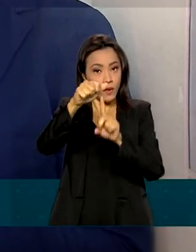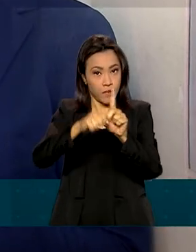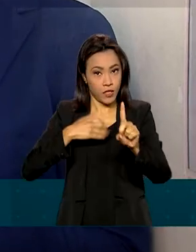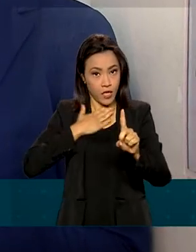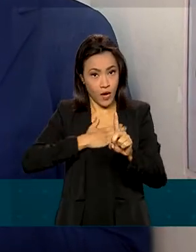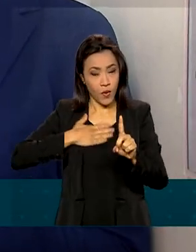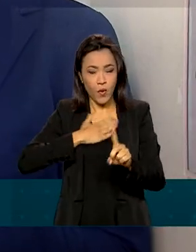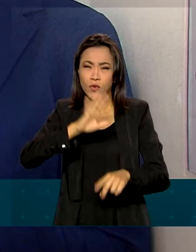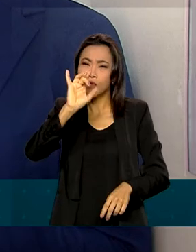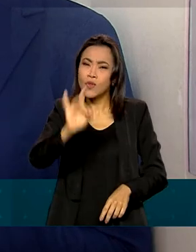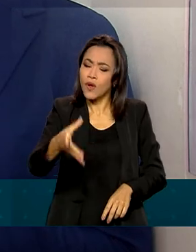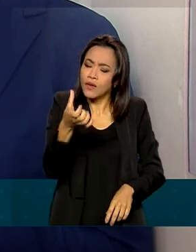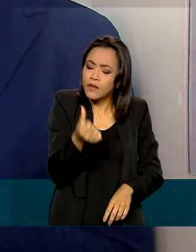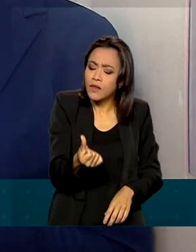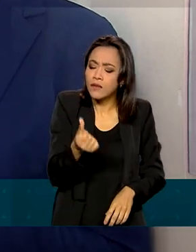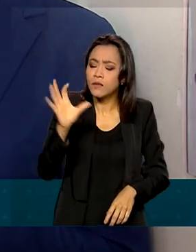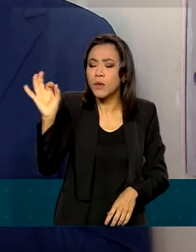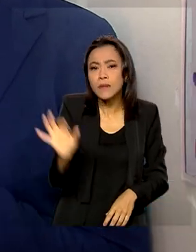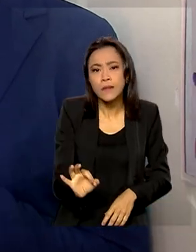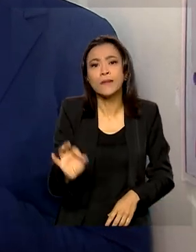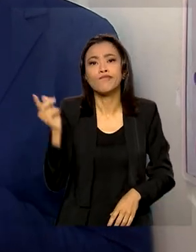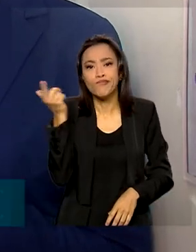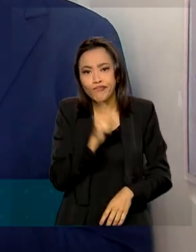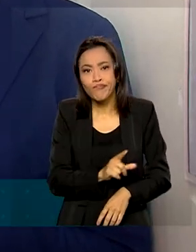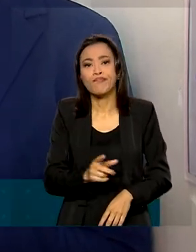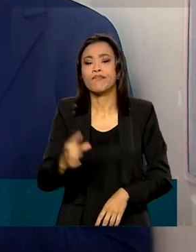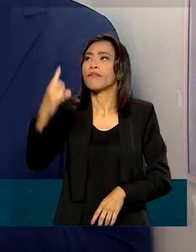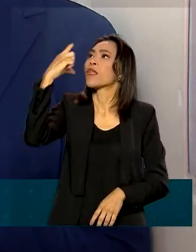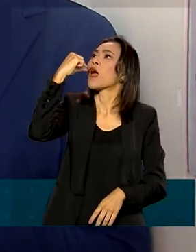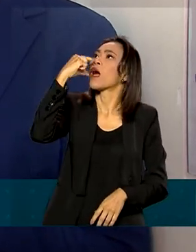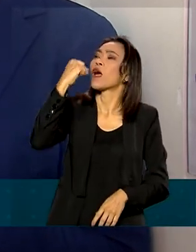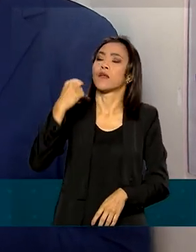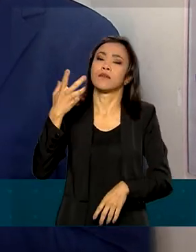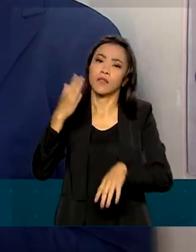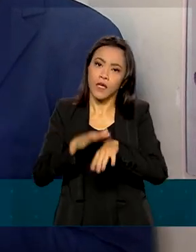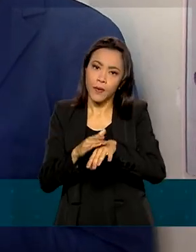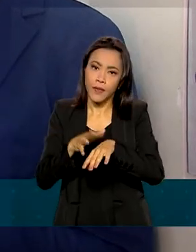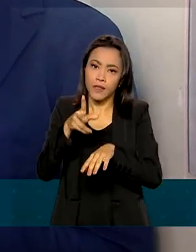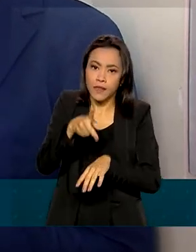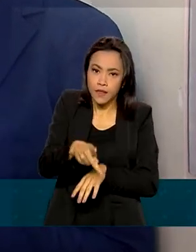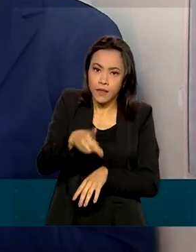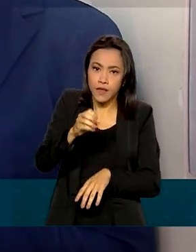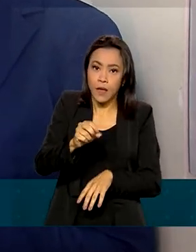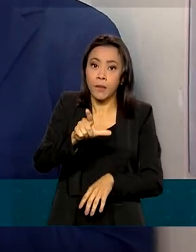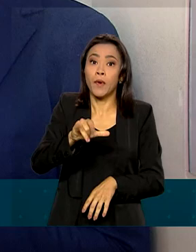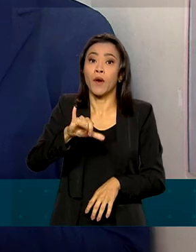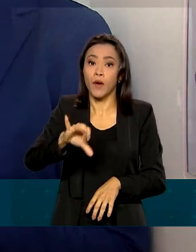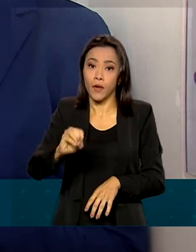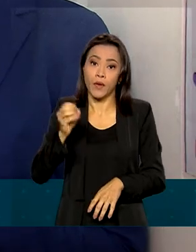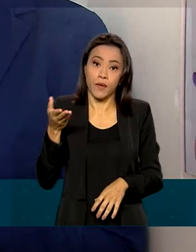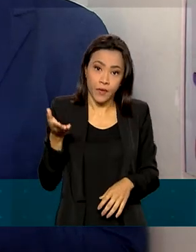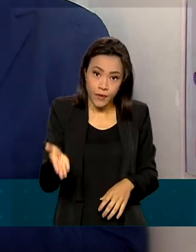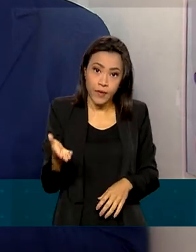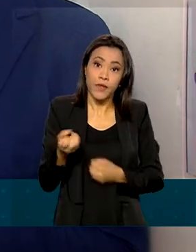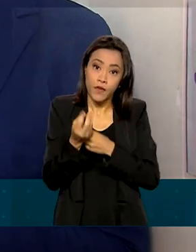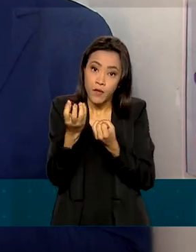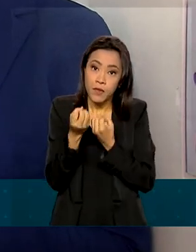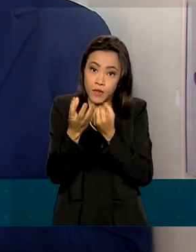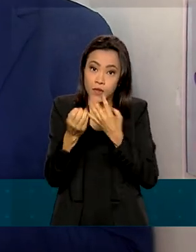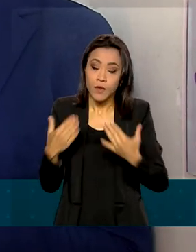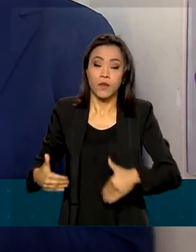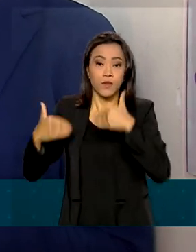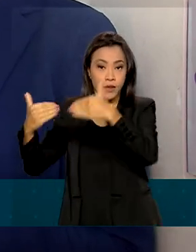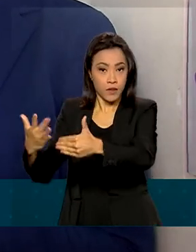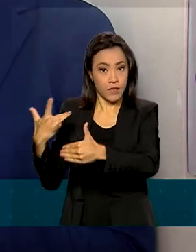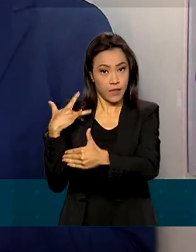6% do público-alvo recebeu a vacina oral contra a poliomielite, a famosa gotinha, segundo dados do Ministério